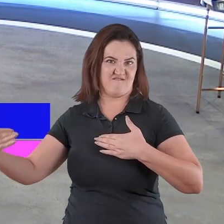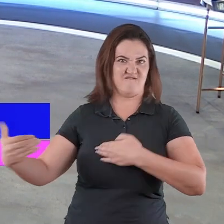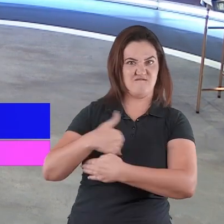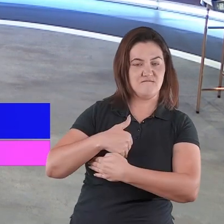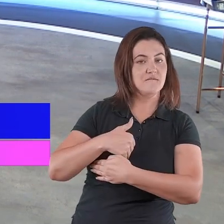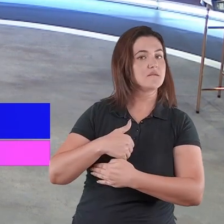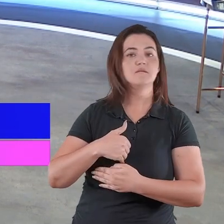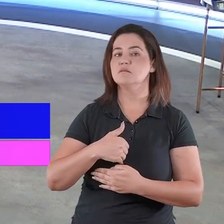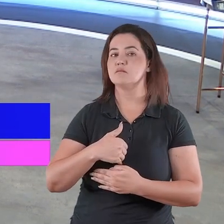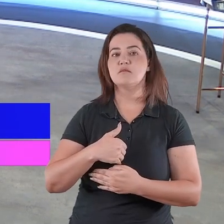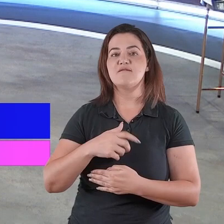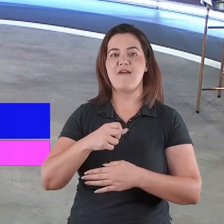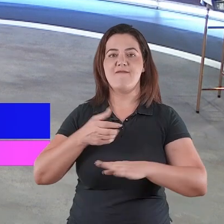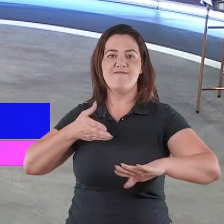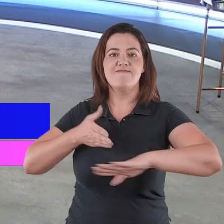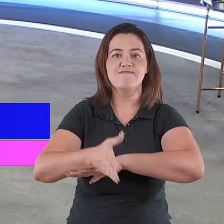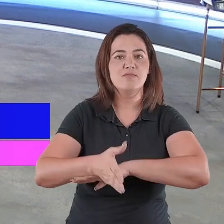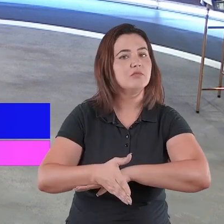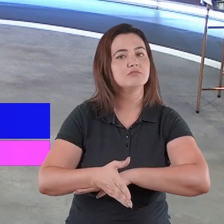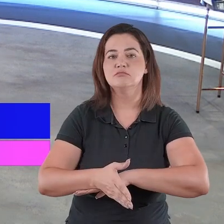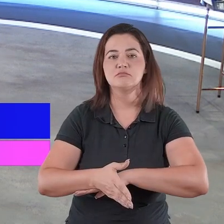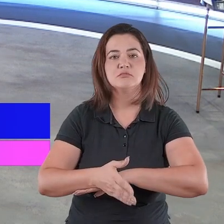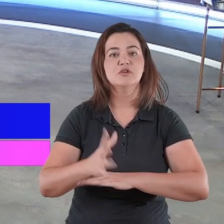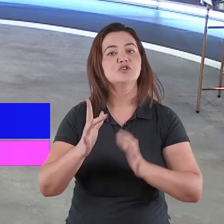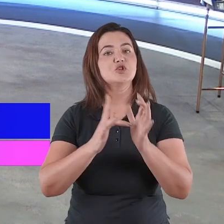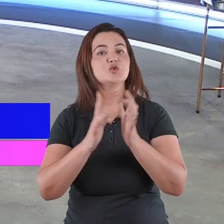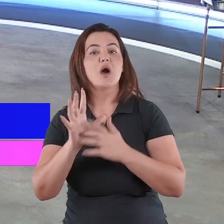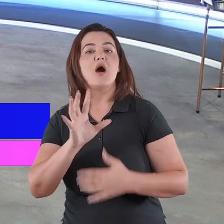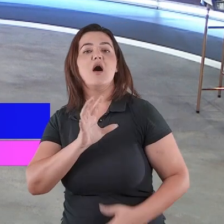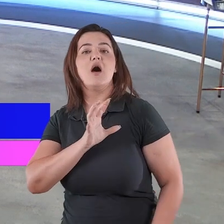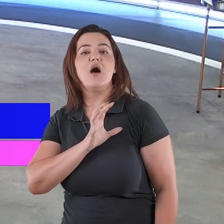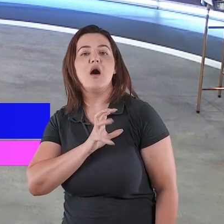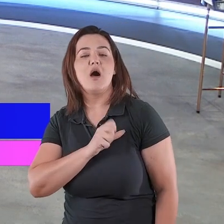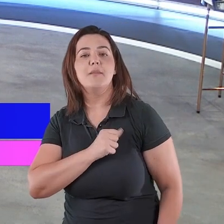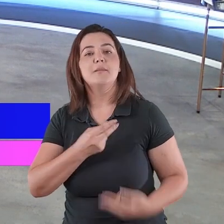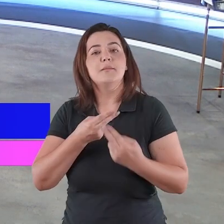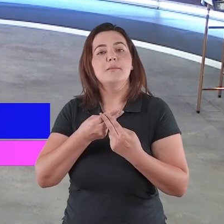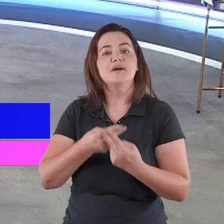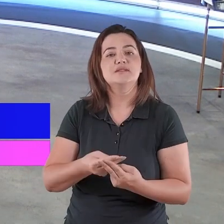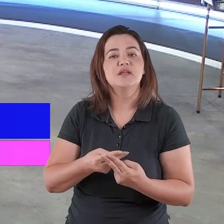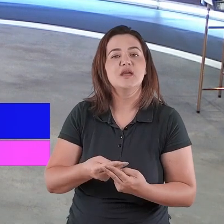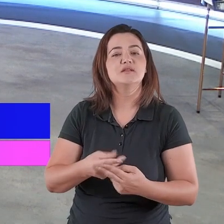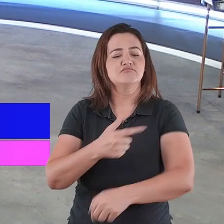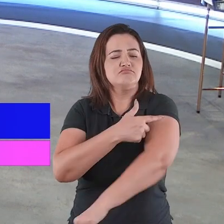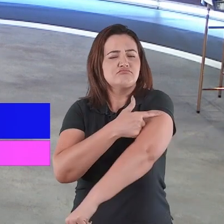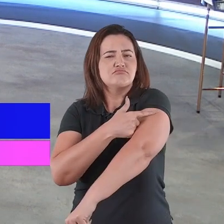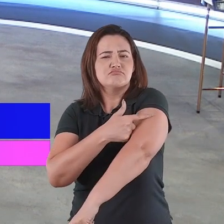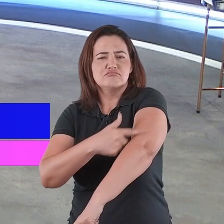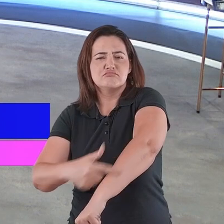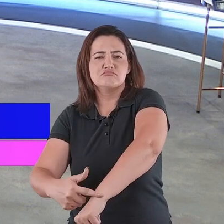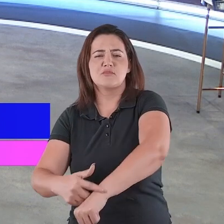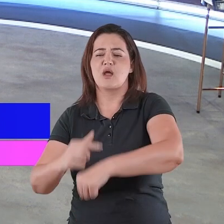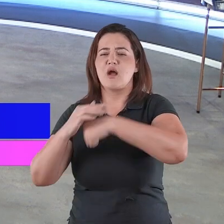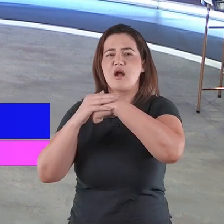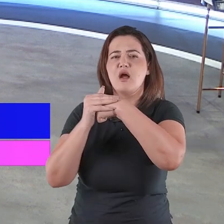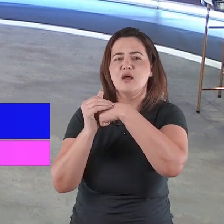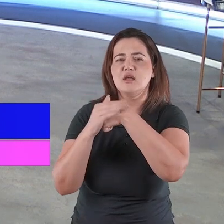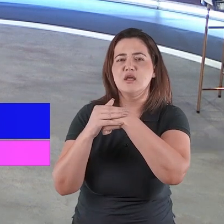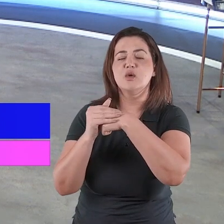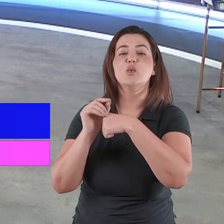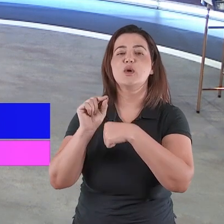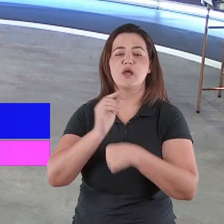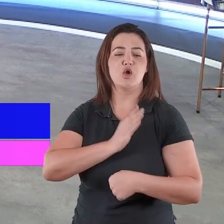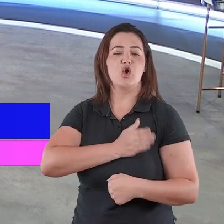a entrada, Ele está com muito amor, com muito cuidado, com muito carinho dizendo